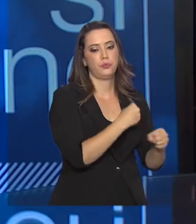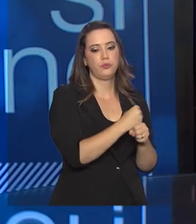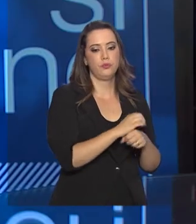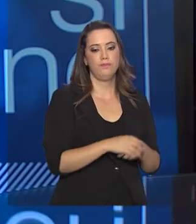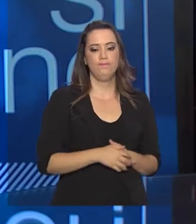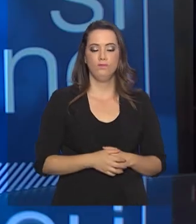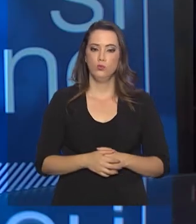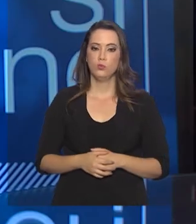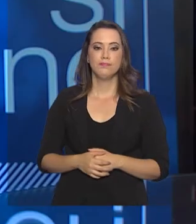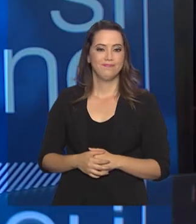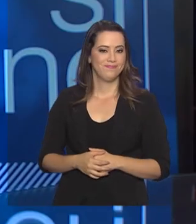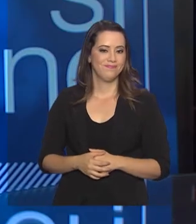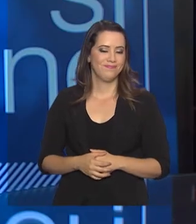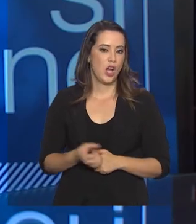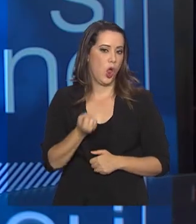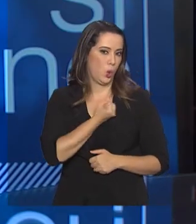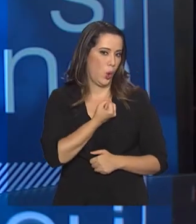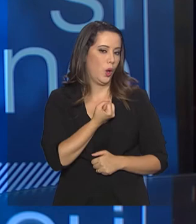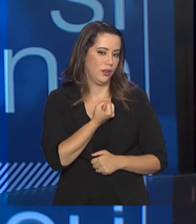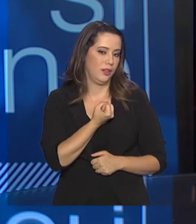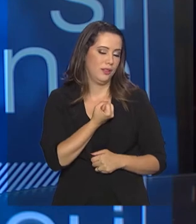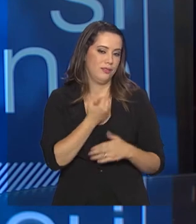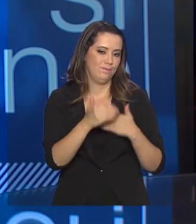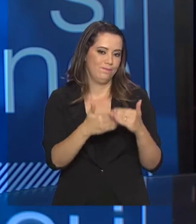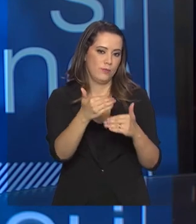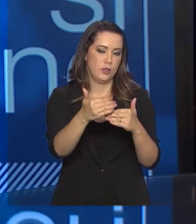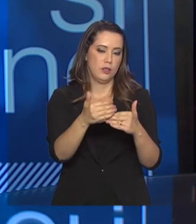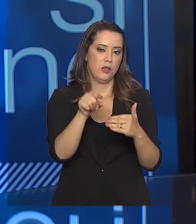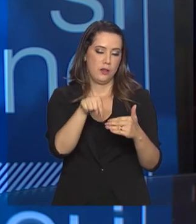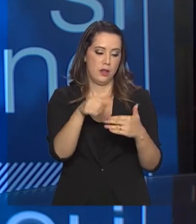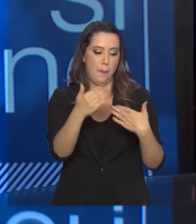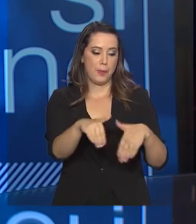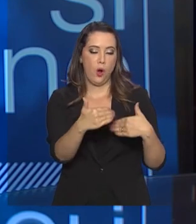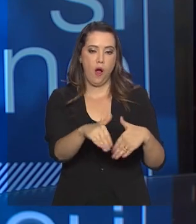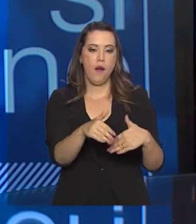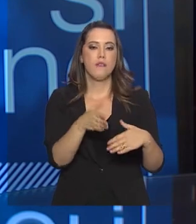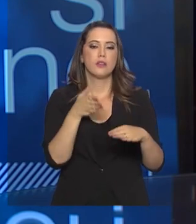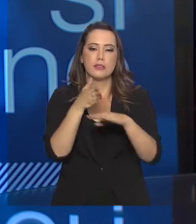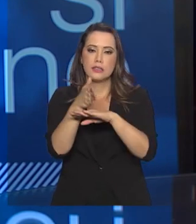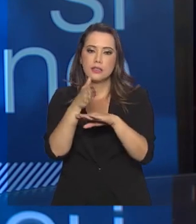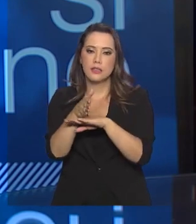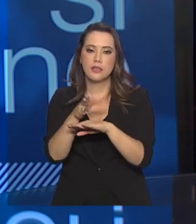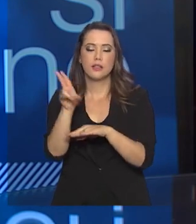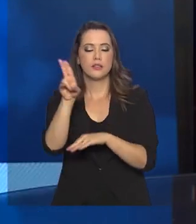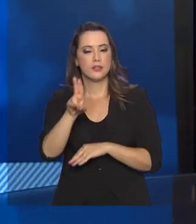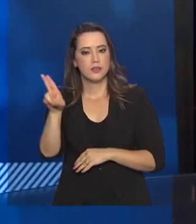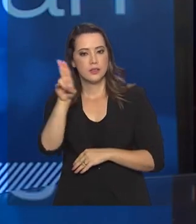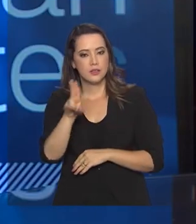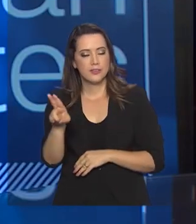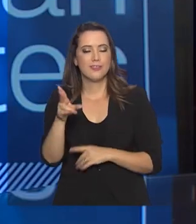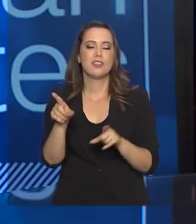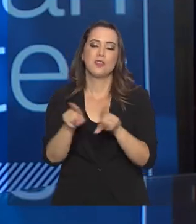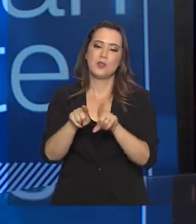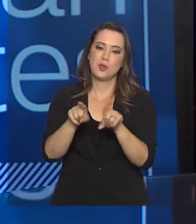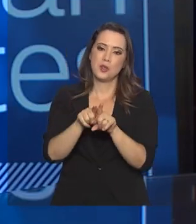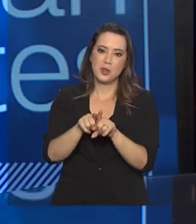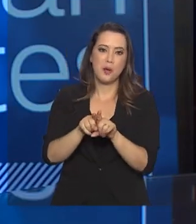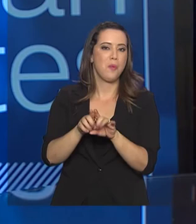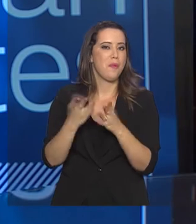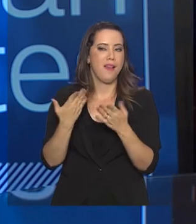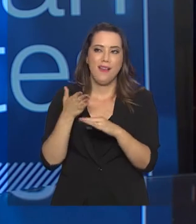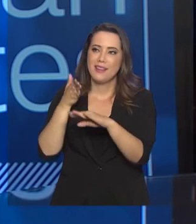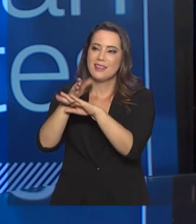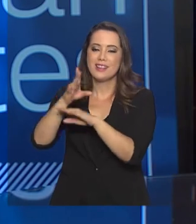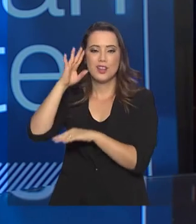O desempenho no exame é uma das principais portas de acesso ao ensino superior. E não só isso, é a concretização de um sonho.